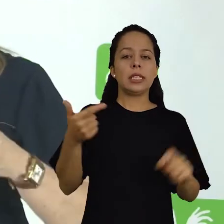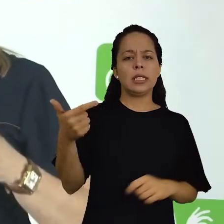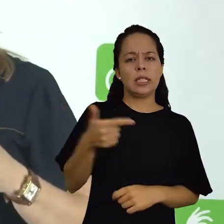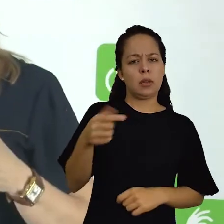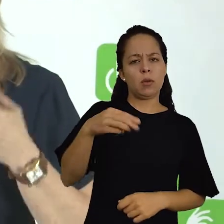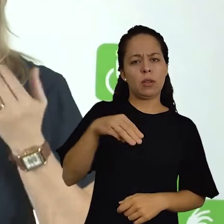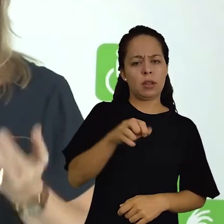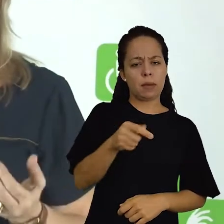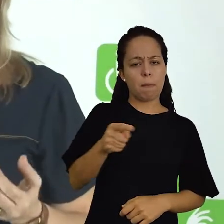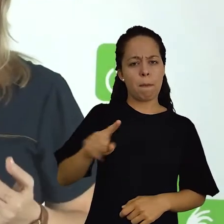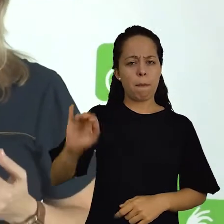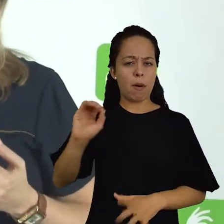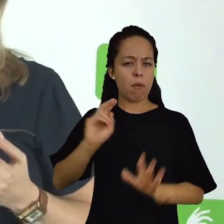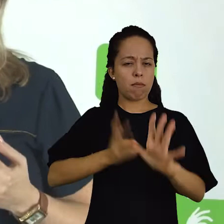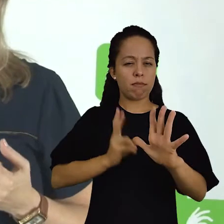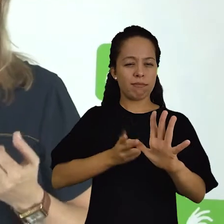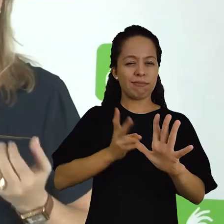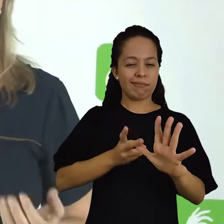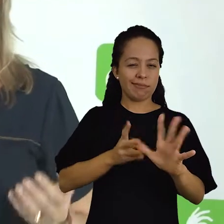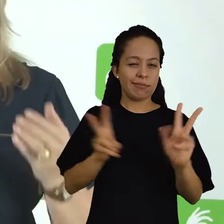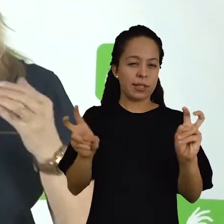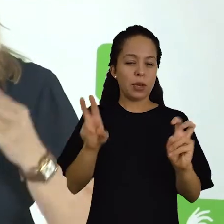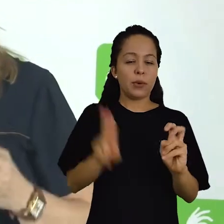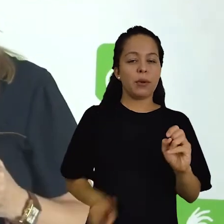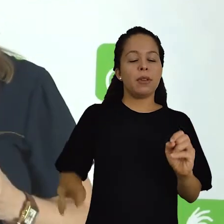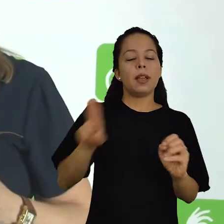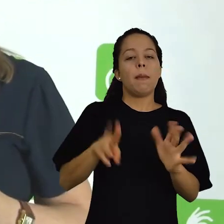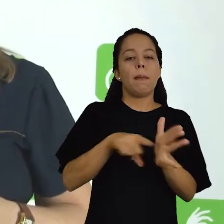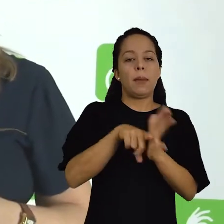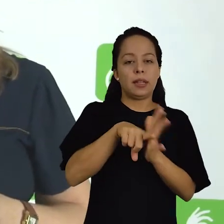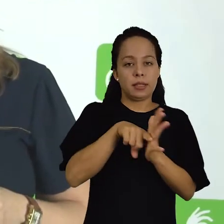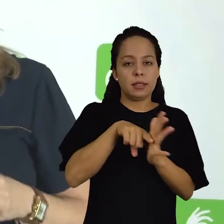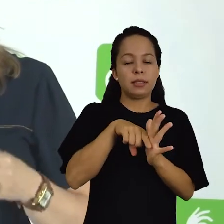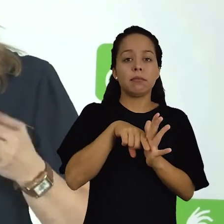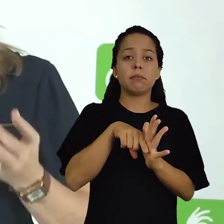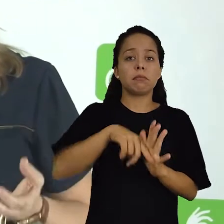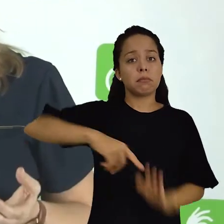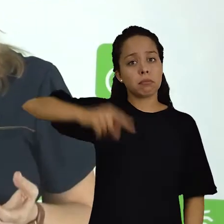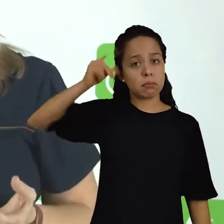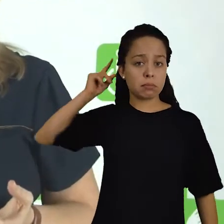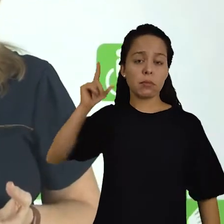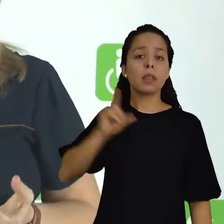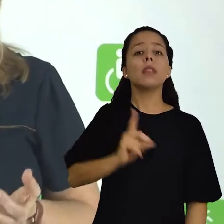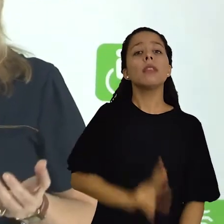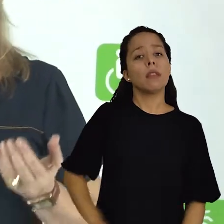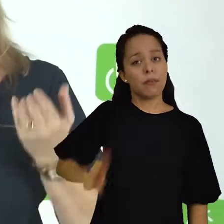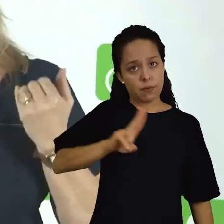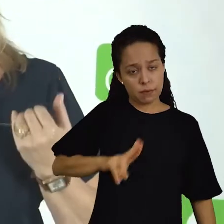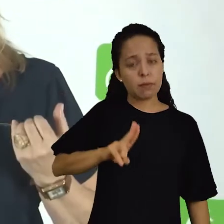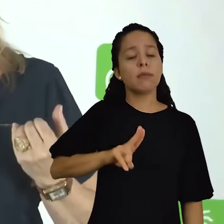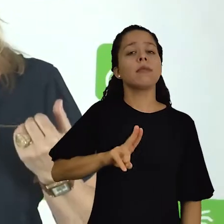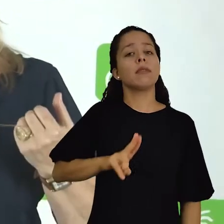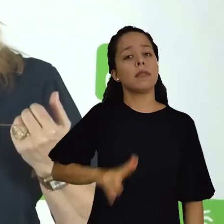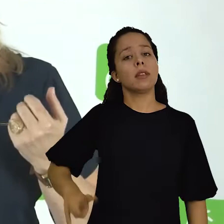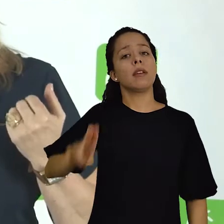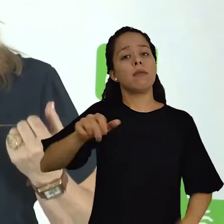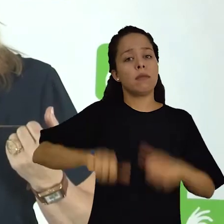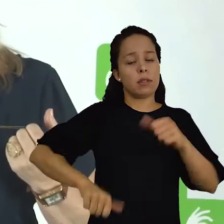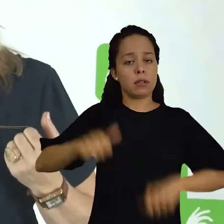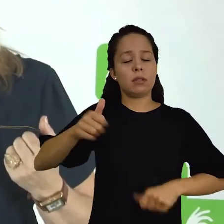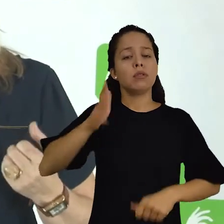documentos de segunda mão e que são utilizados na pesquisa documental e que, de alguma forma, já foram avaliados